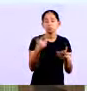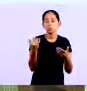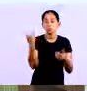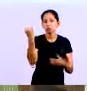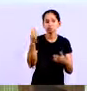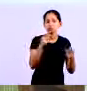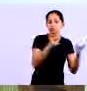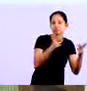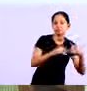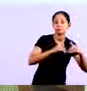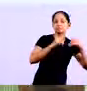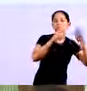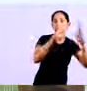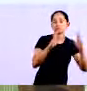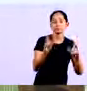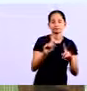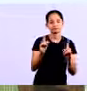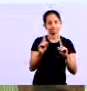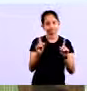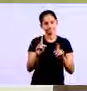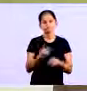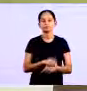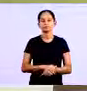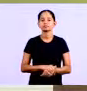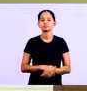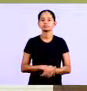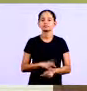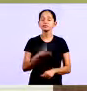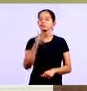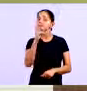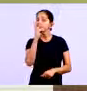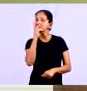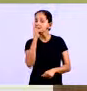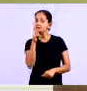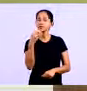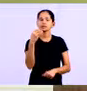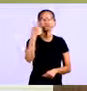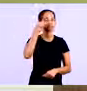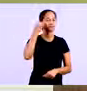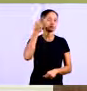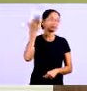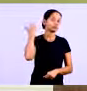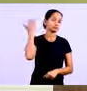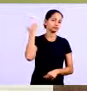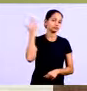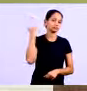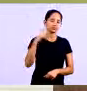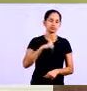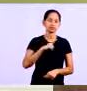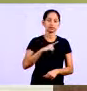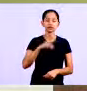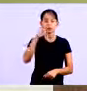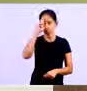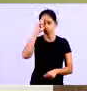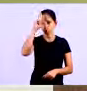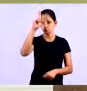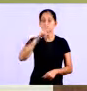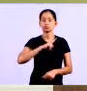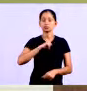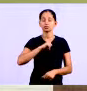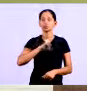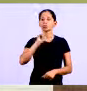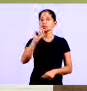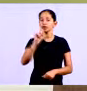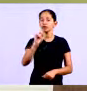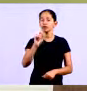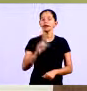até chegar ao ponto de equilíbrio né exatamente uma situação semelhante eu vivenciei numa empresa onde o proprietário ele tinha a conce